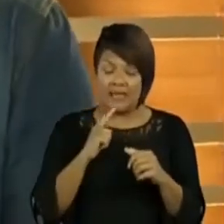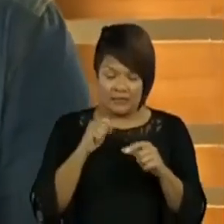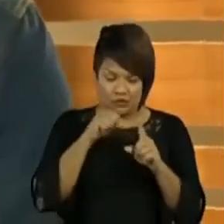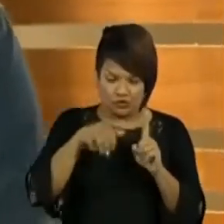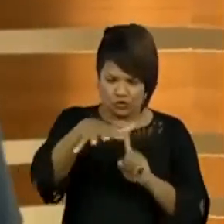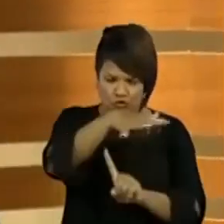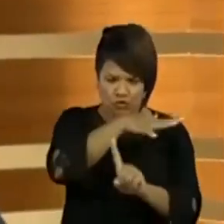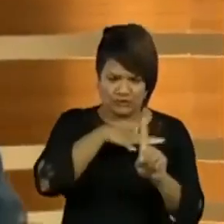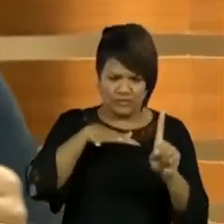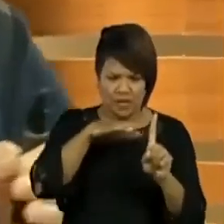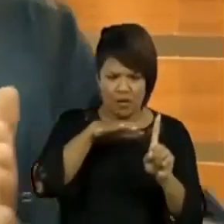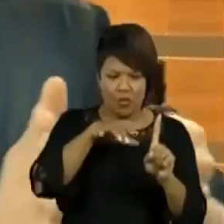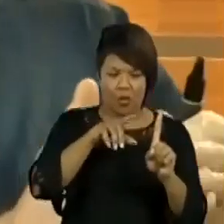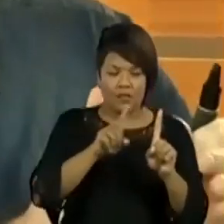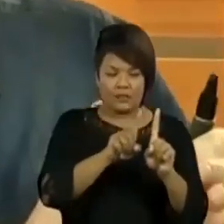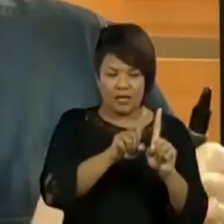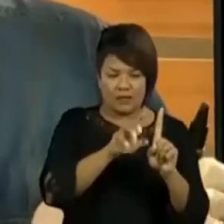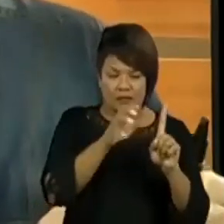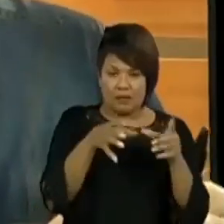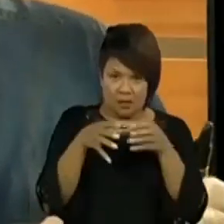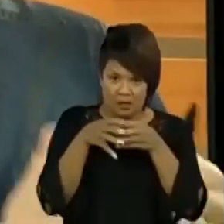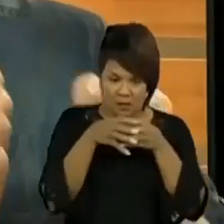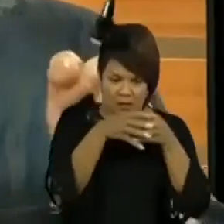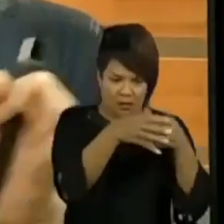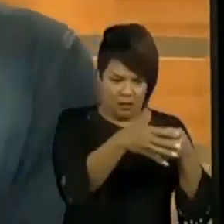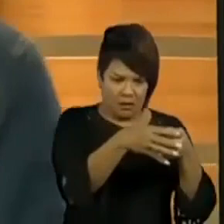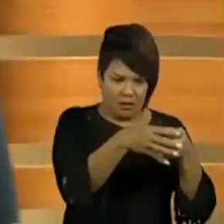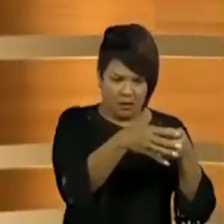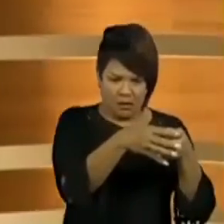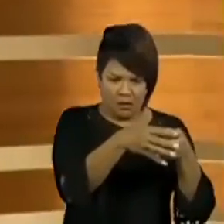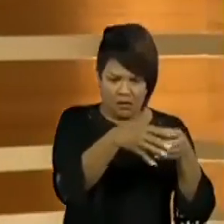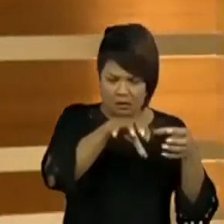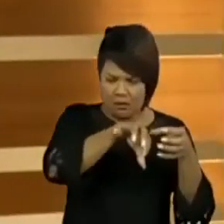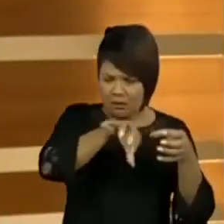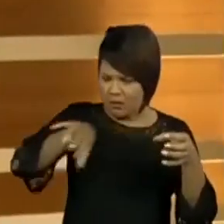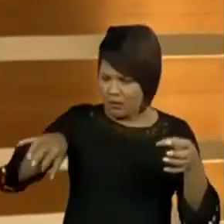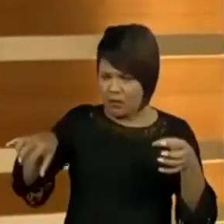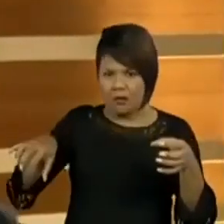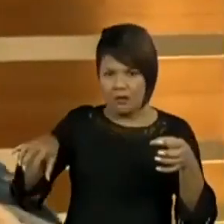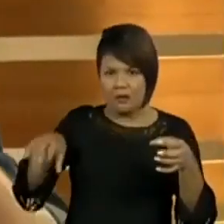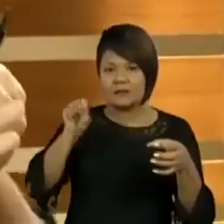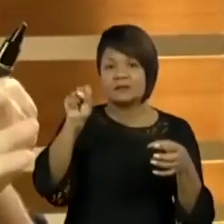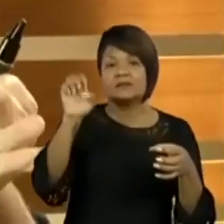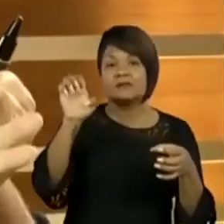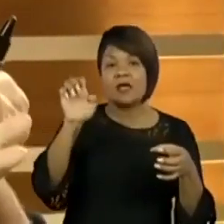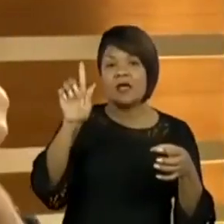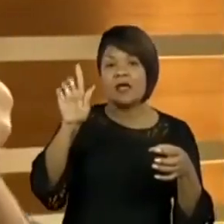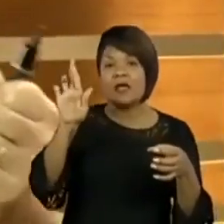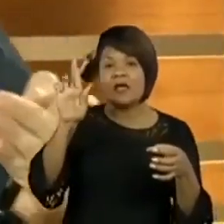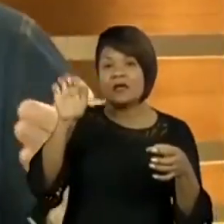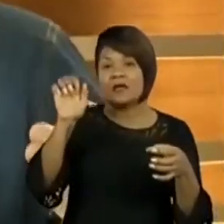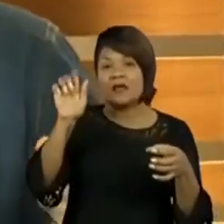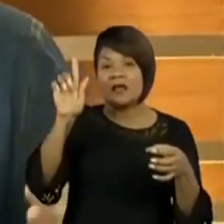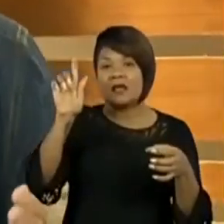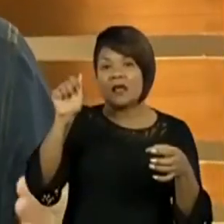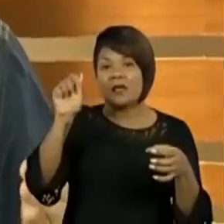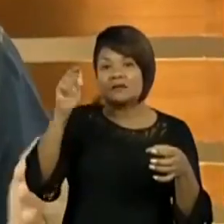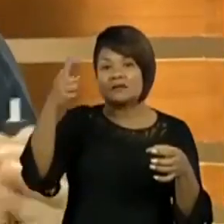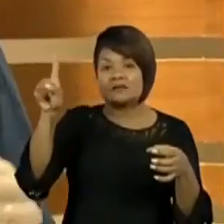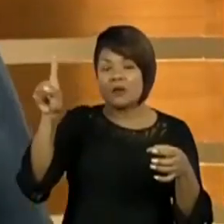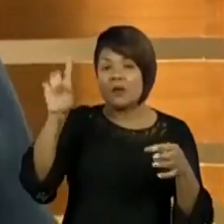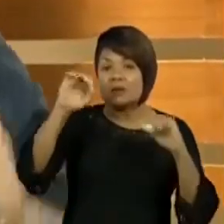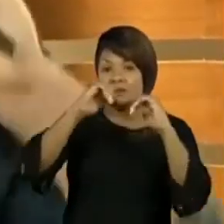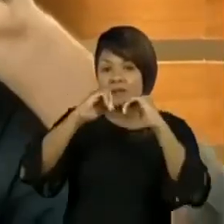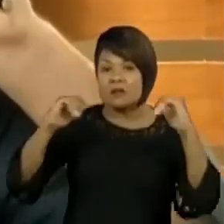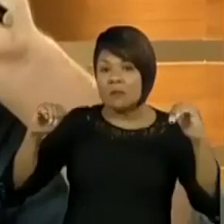segregação é alguns em um canto, outros em outros, tá bom? Segregação, segregação, separação. A desigualdade